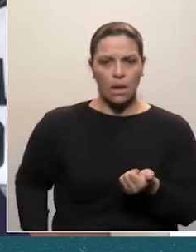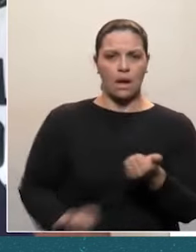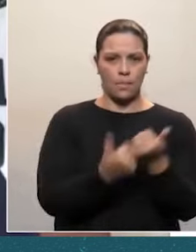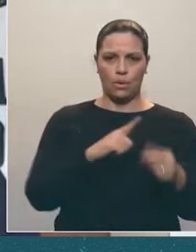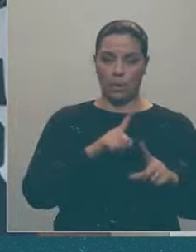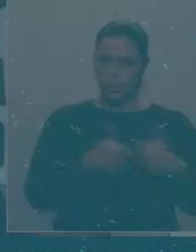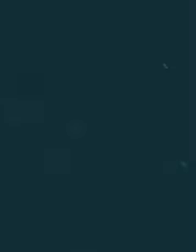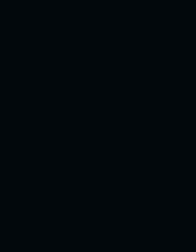Muito obrigado pela atenção.